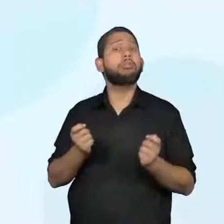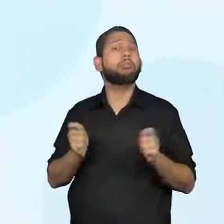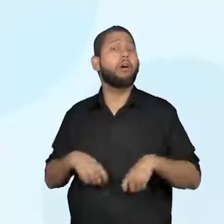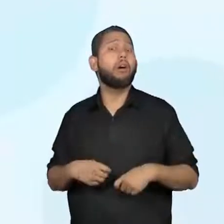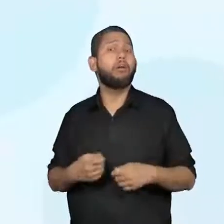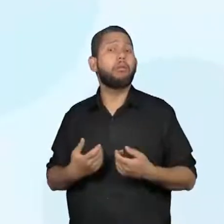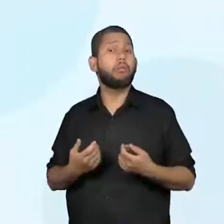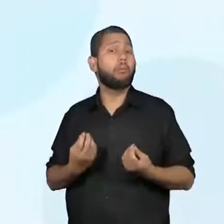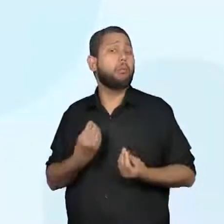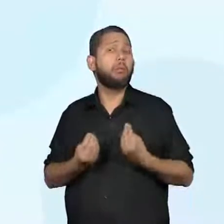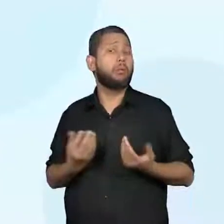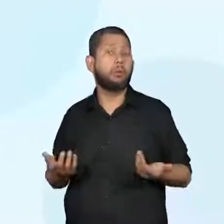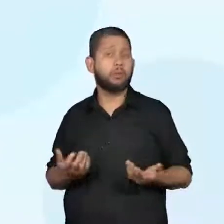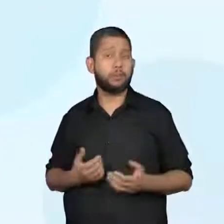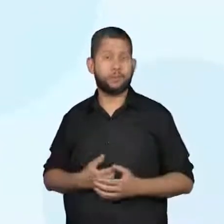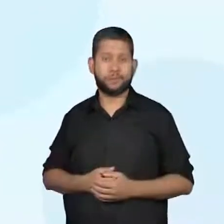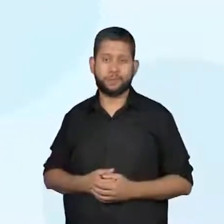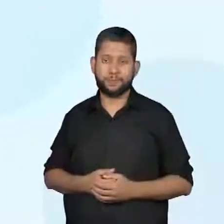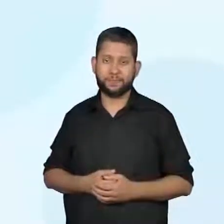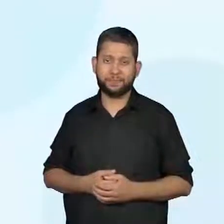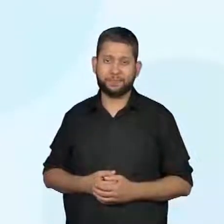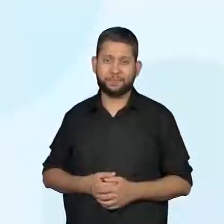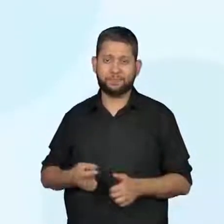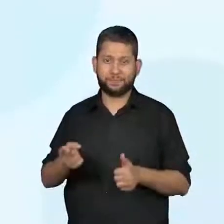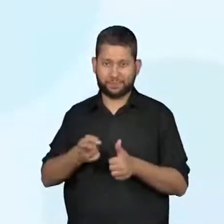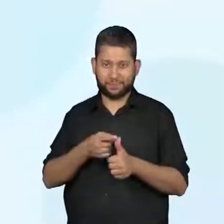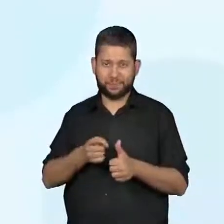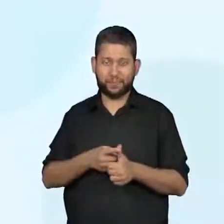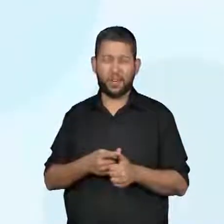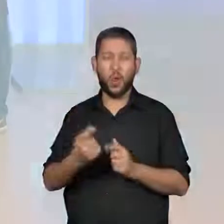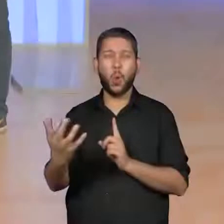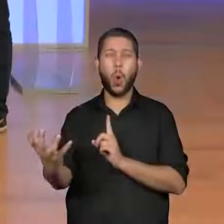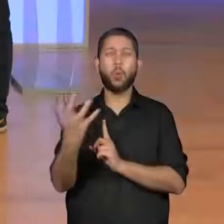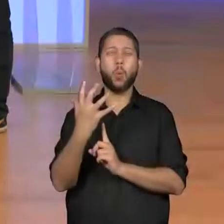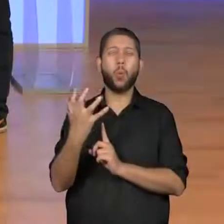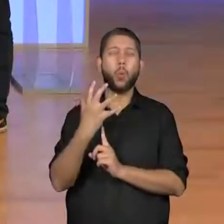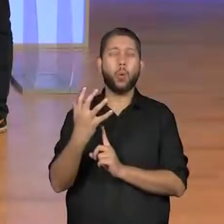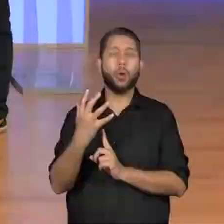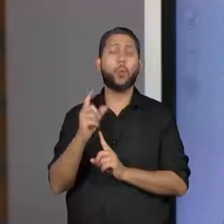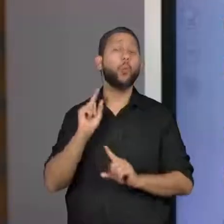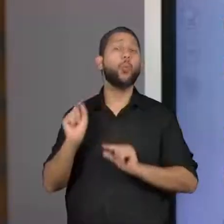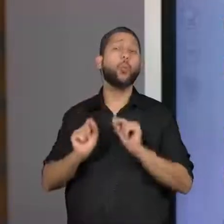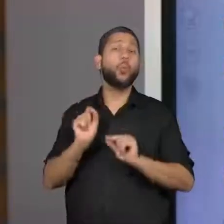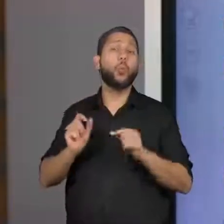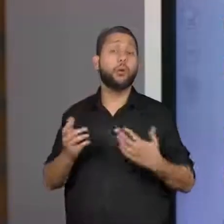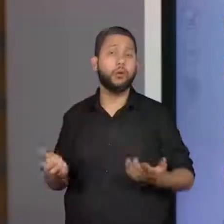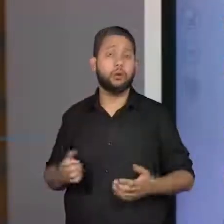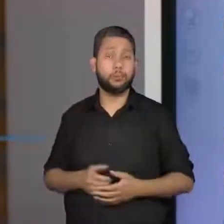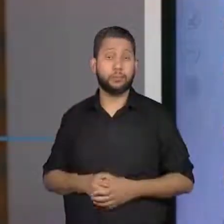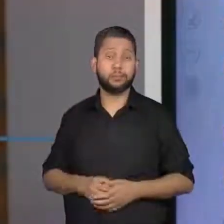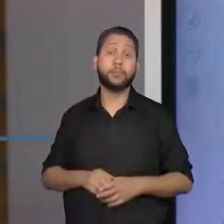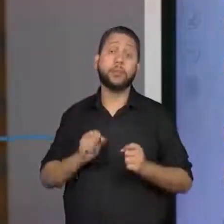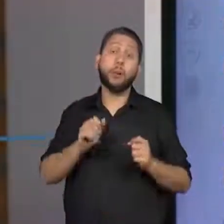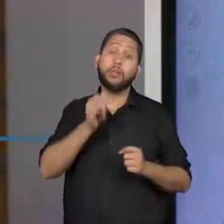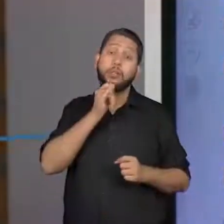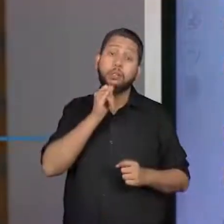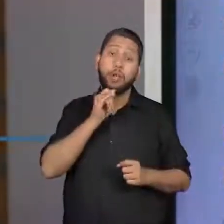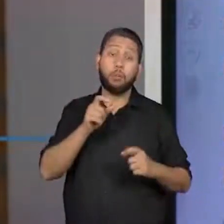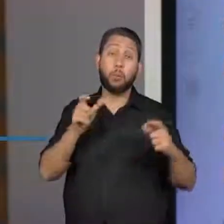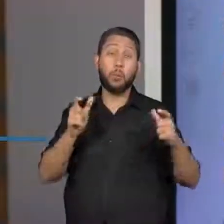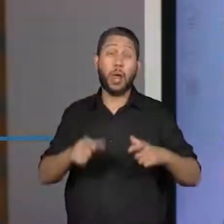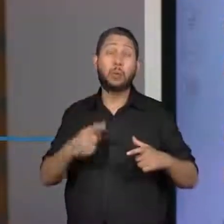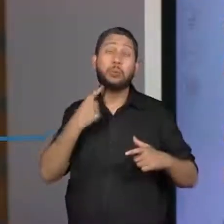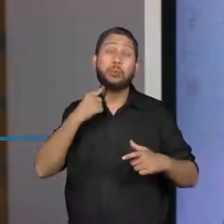o que é poluição? Como eu já disse aqui anteriormente, nós pensamos justamente no ambiente sujo, quando falamos, ai, está